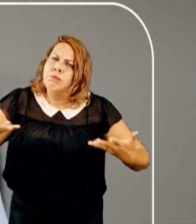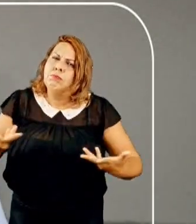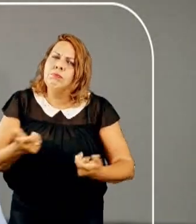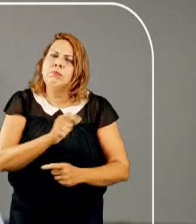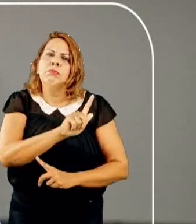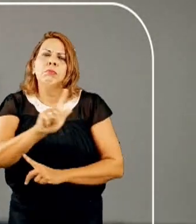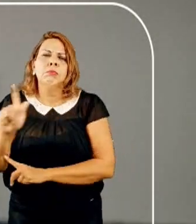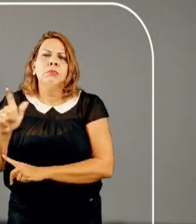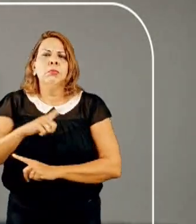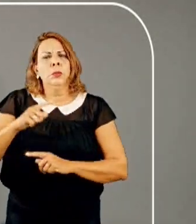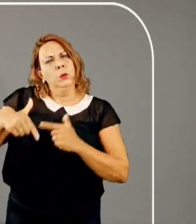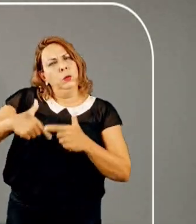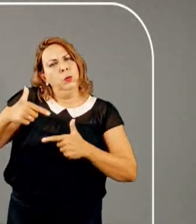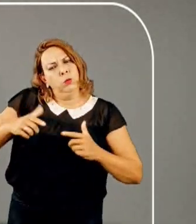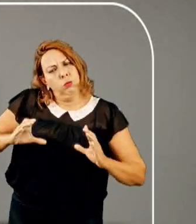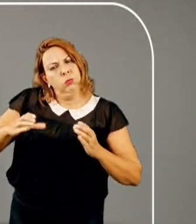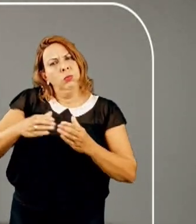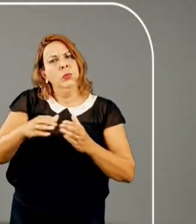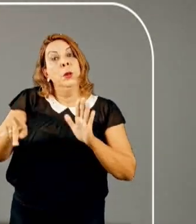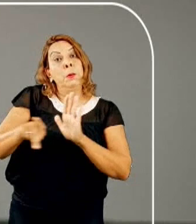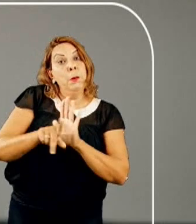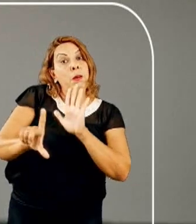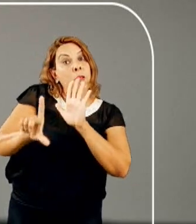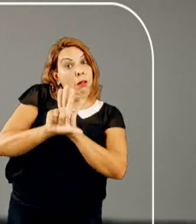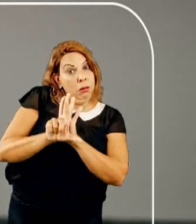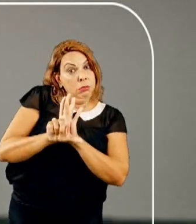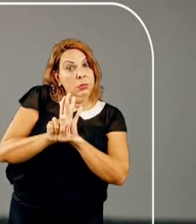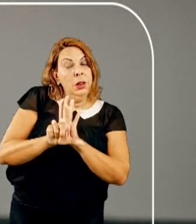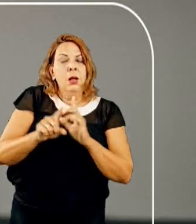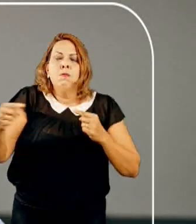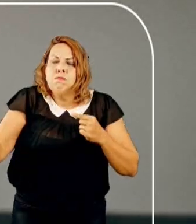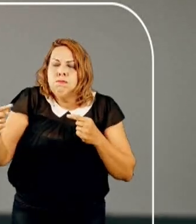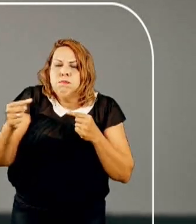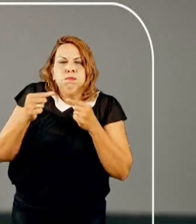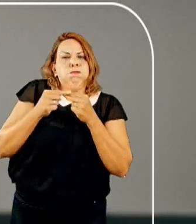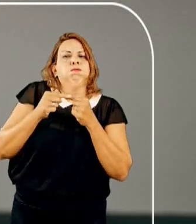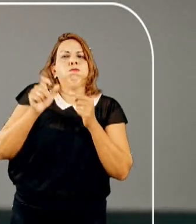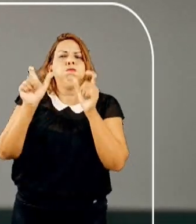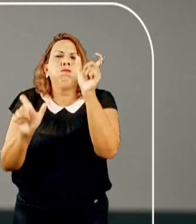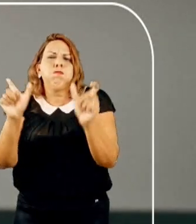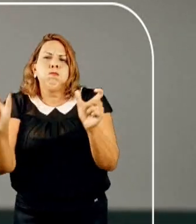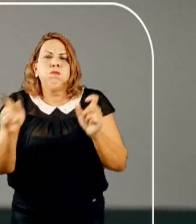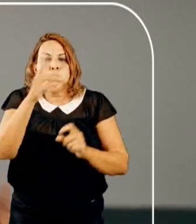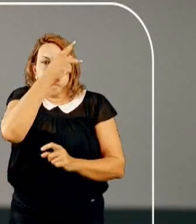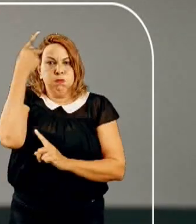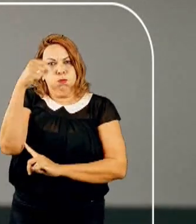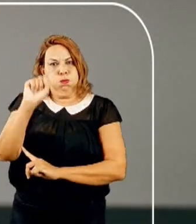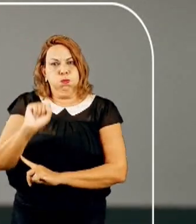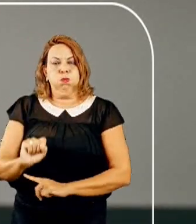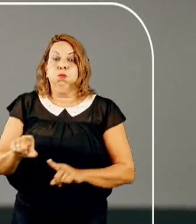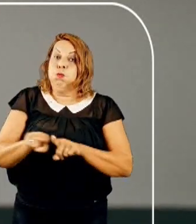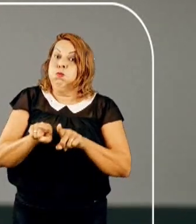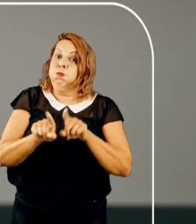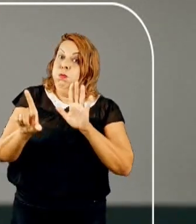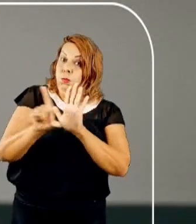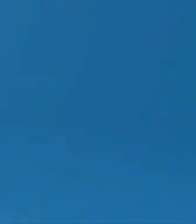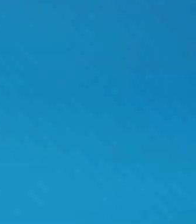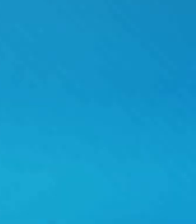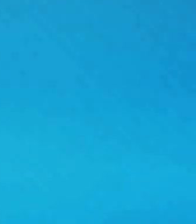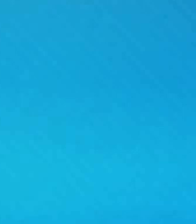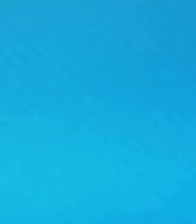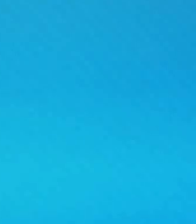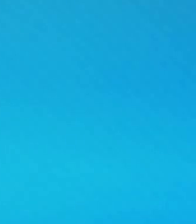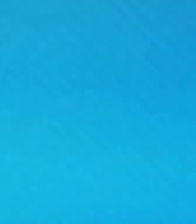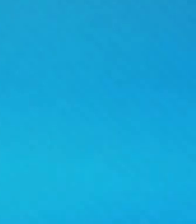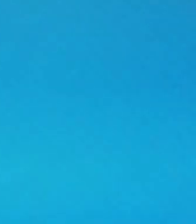a qualidade de gestão na atividade fim da Casa Legislativa e aproxima ainda mais o sergipano do legislativo.